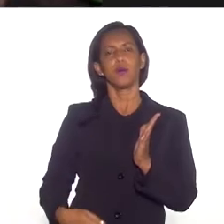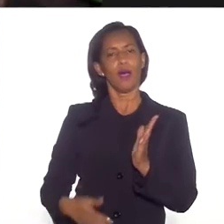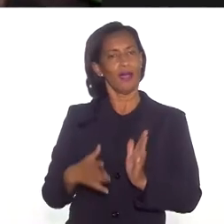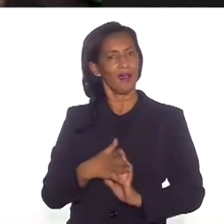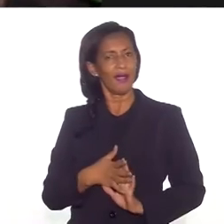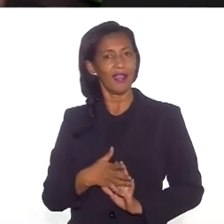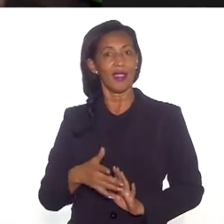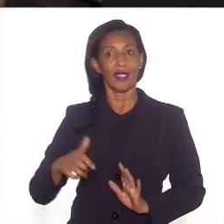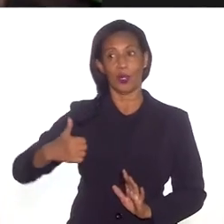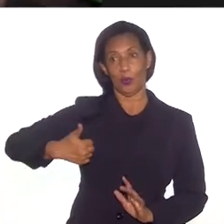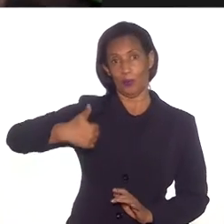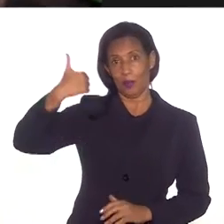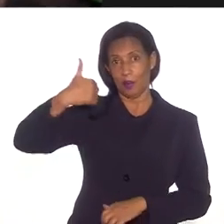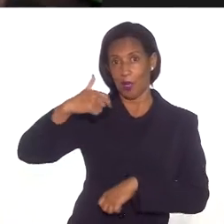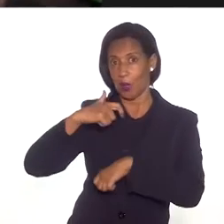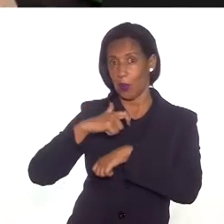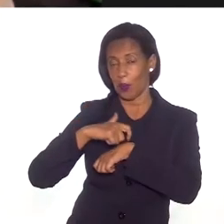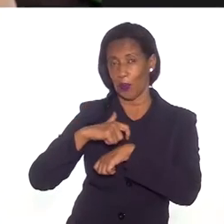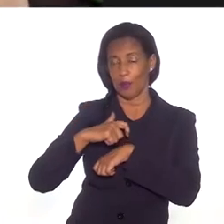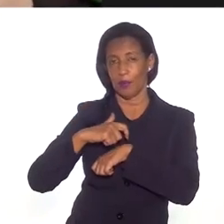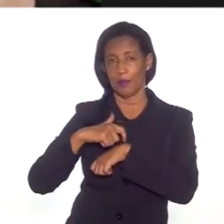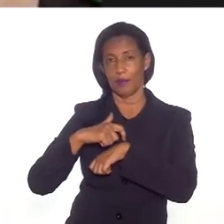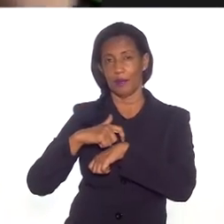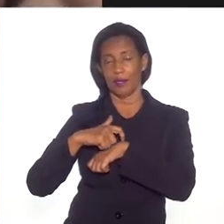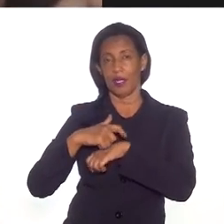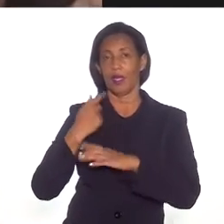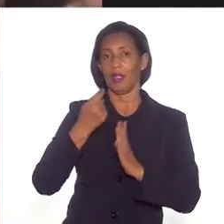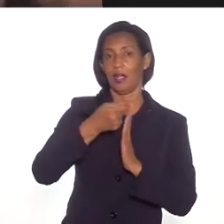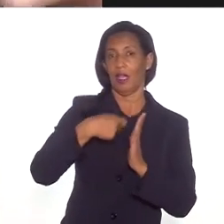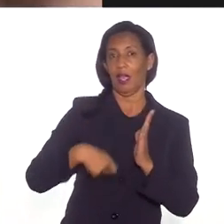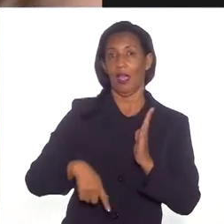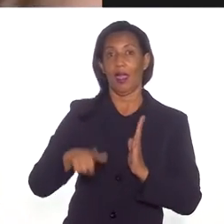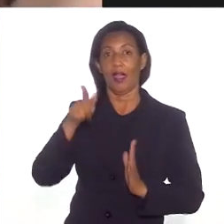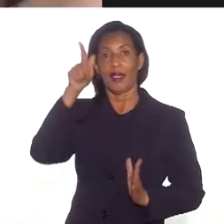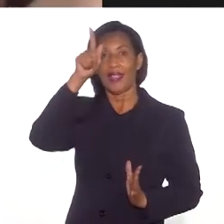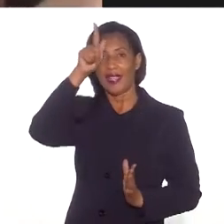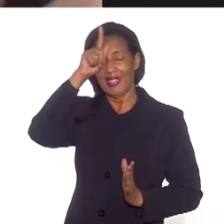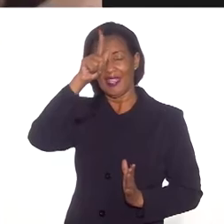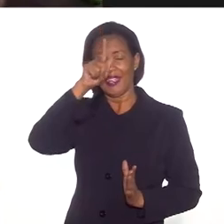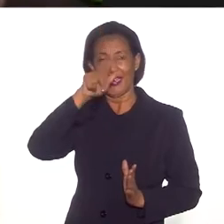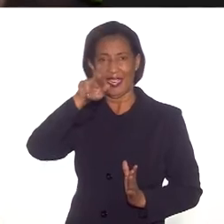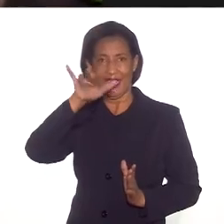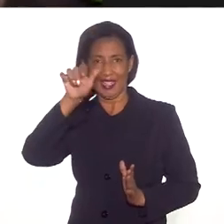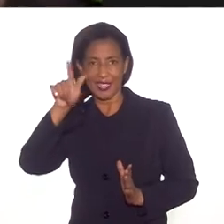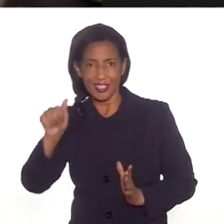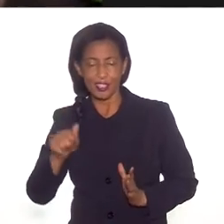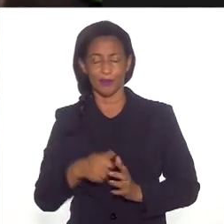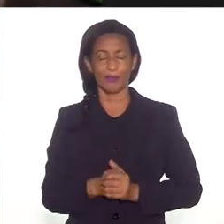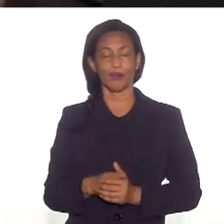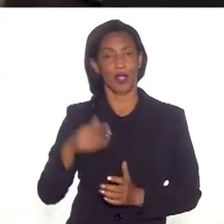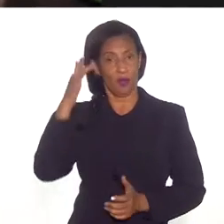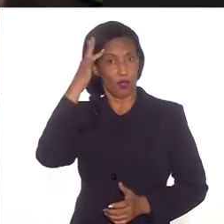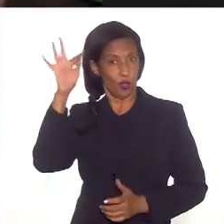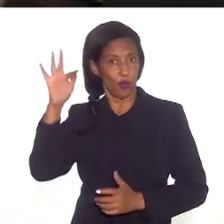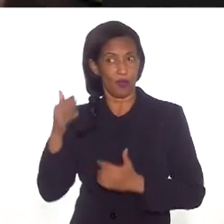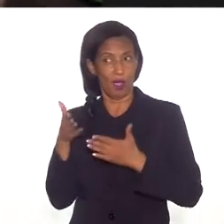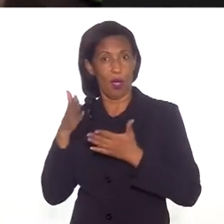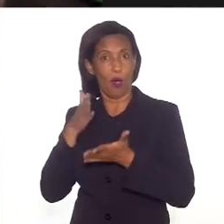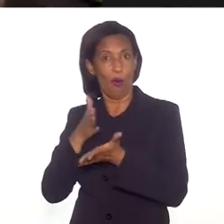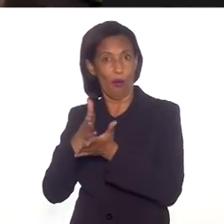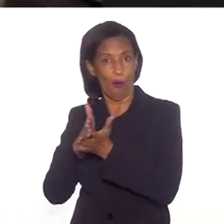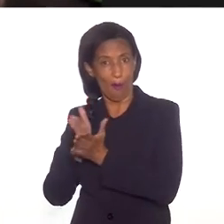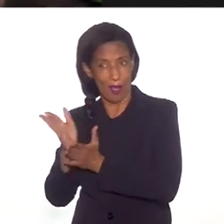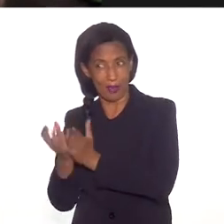mitológicas. Que, no primeiro momento, eram as narrativas gregas, porque a filosofia começa ali. E